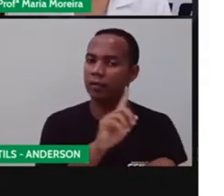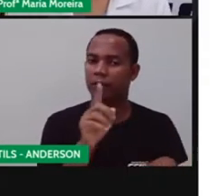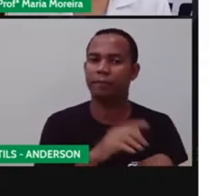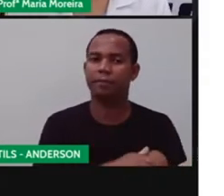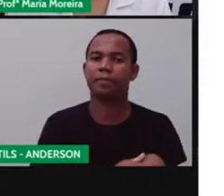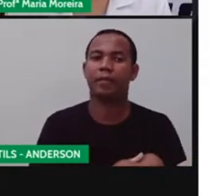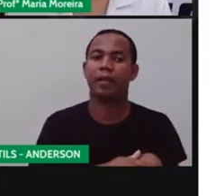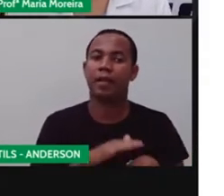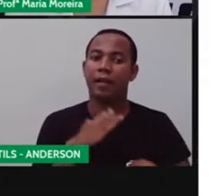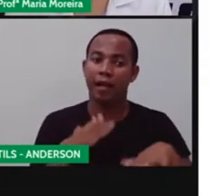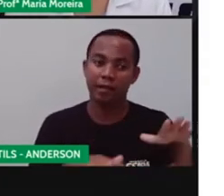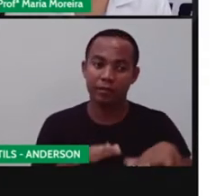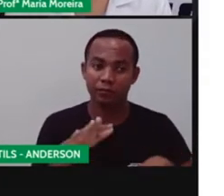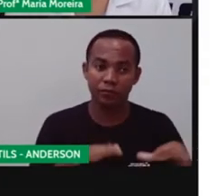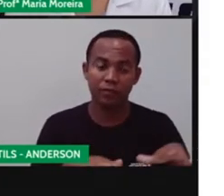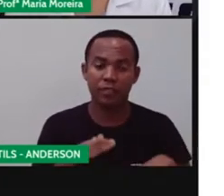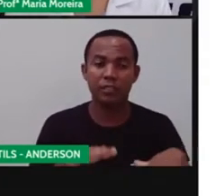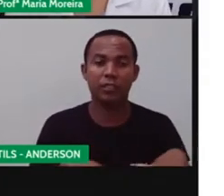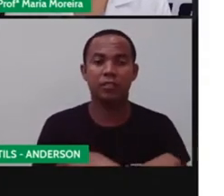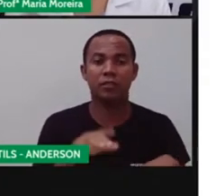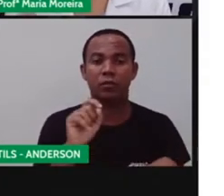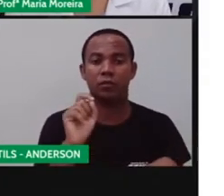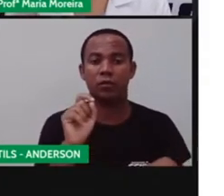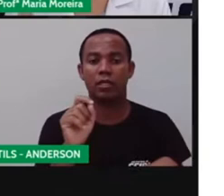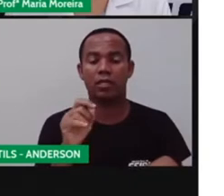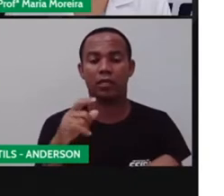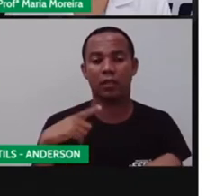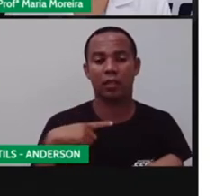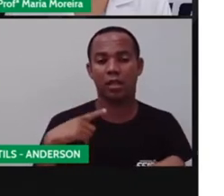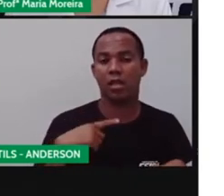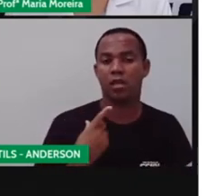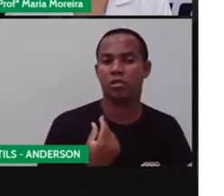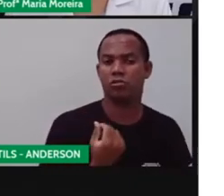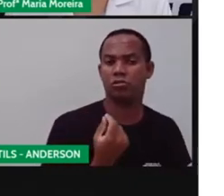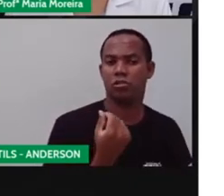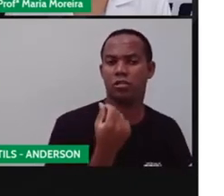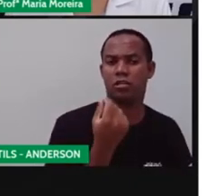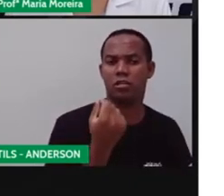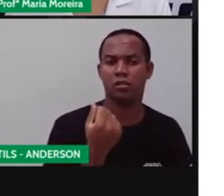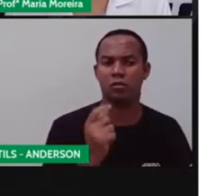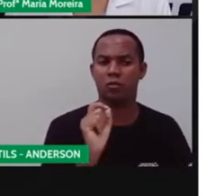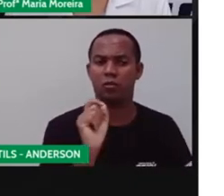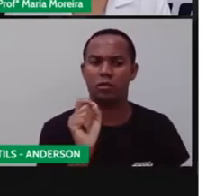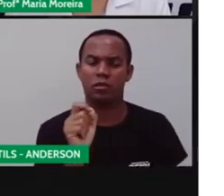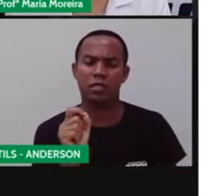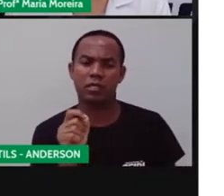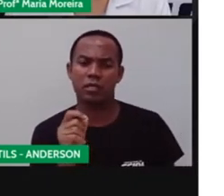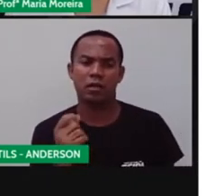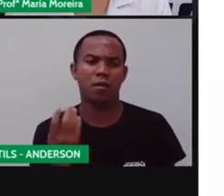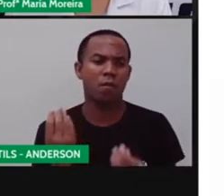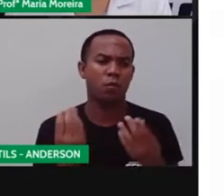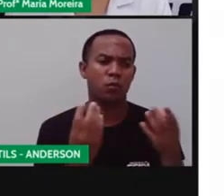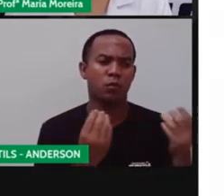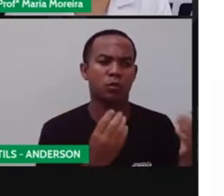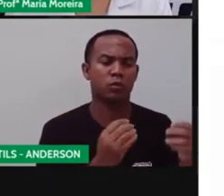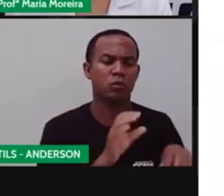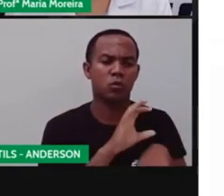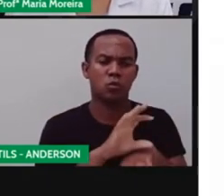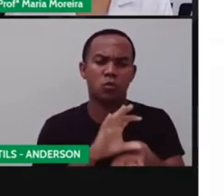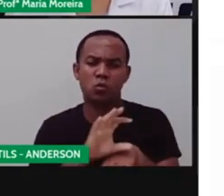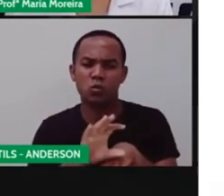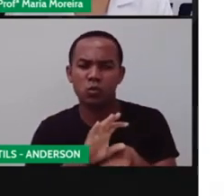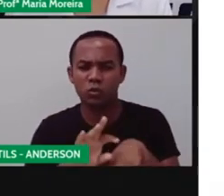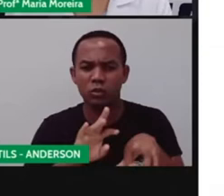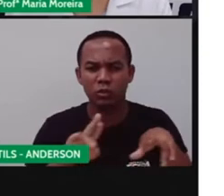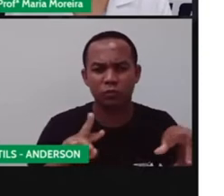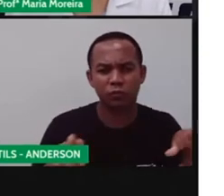justamente, né? Por dispuserem de recursos financeiros, são obrigadas a frequentar inúmeros cursos e atividades